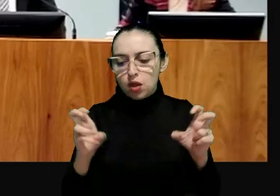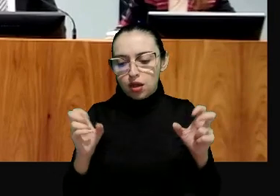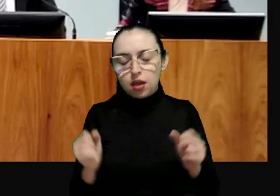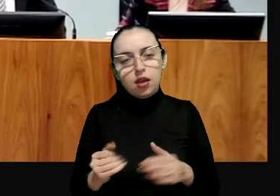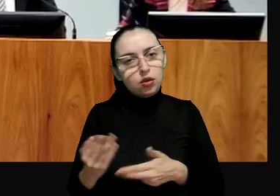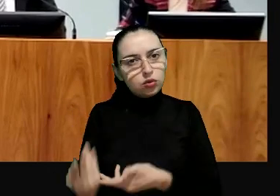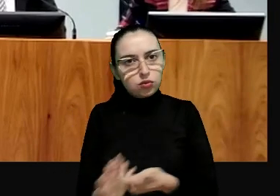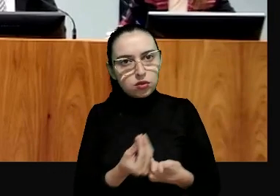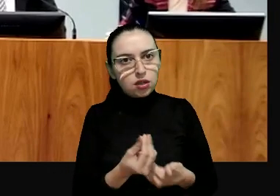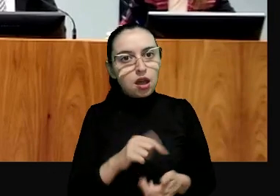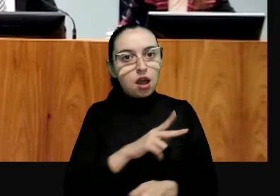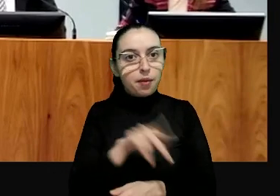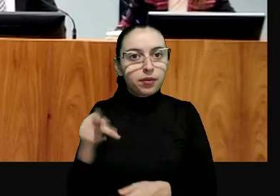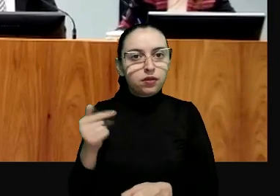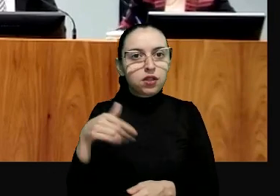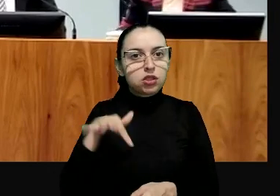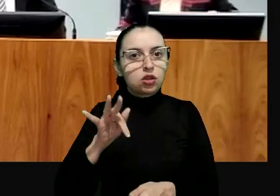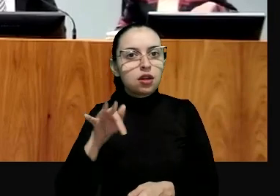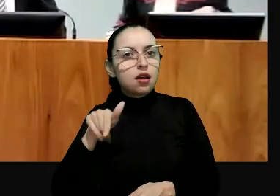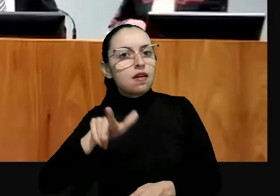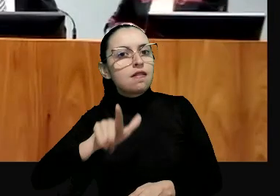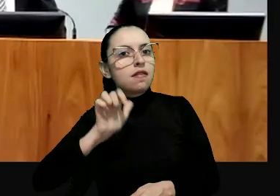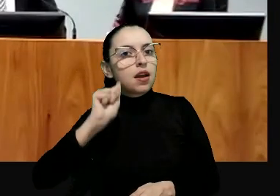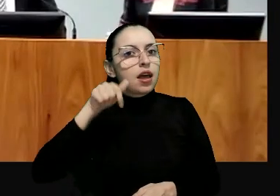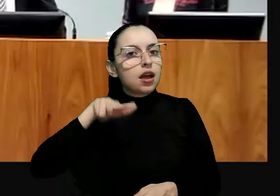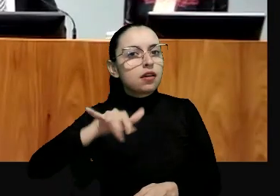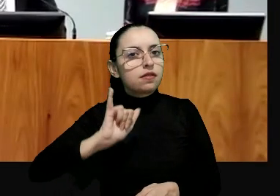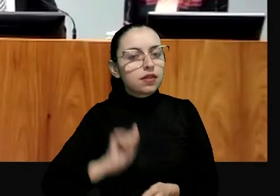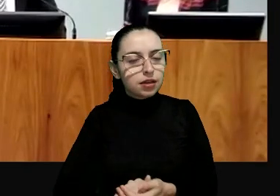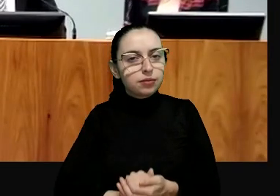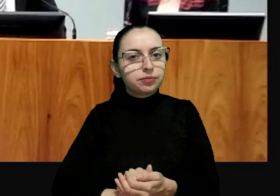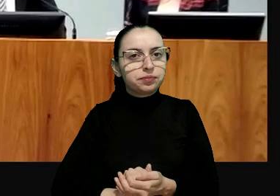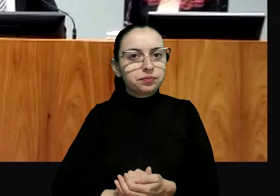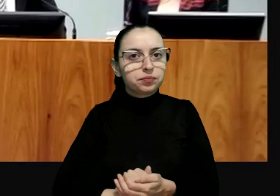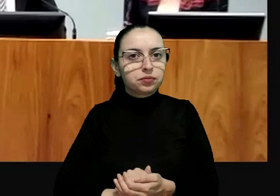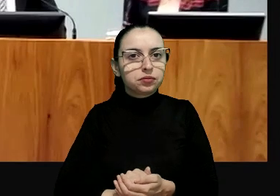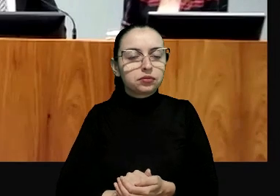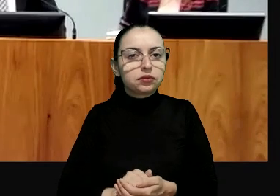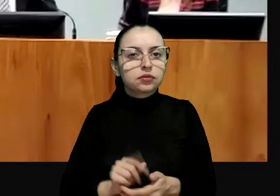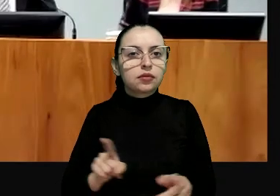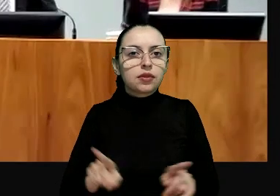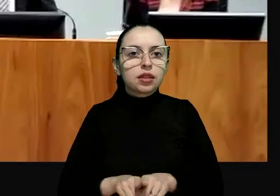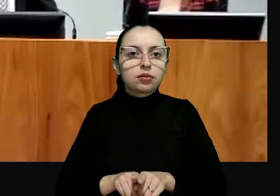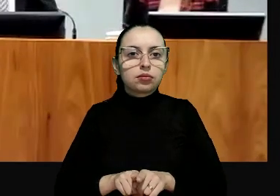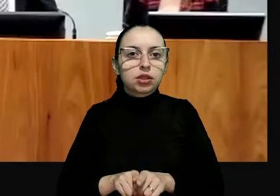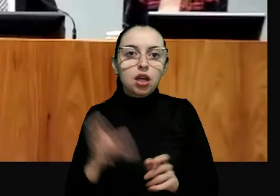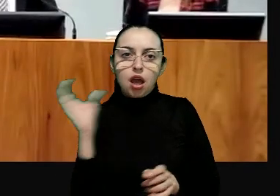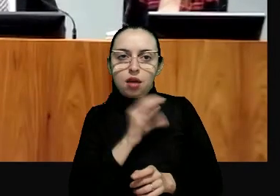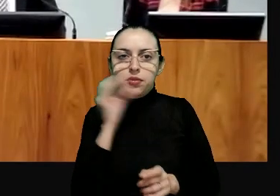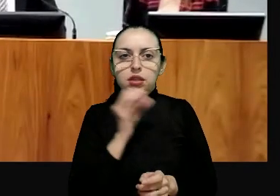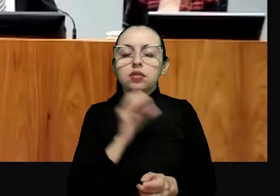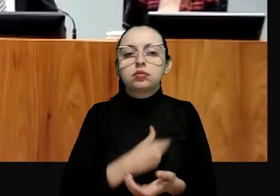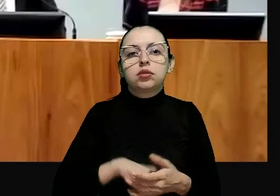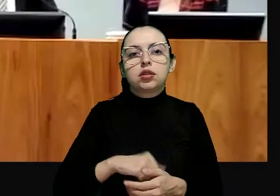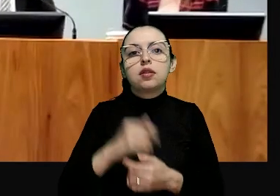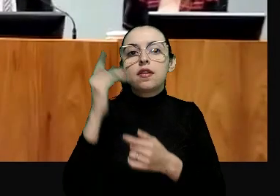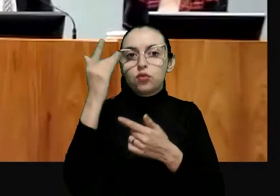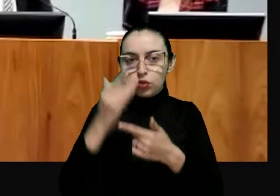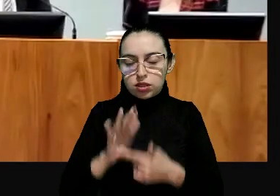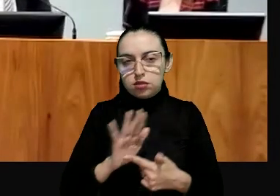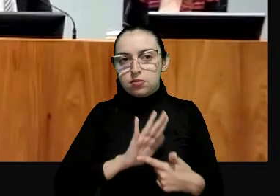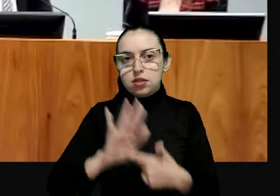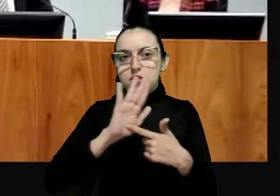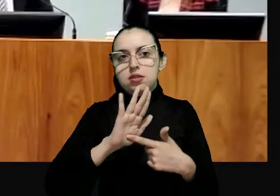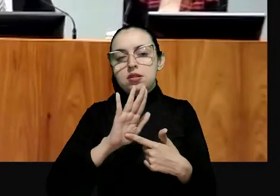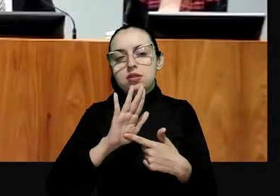destacar aqui a presença ao nosso lado da professora Flávia Piovesan e para otimizar o nosso tempo também vou